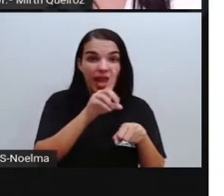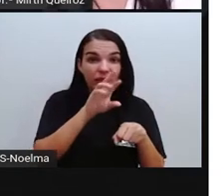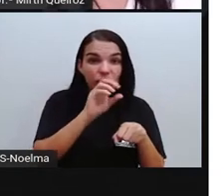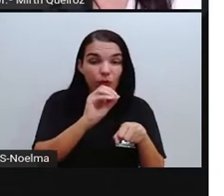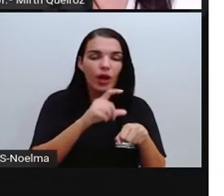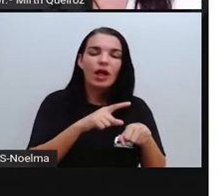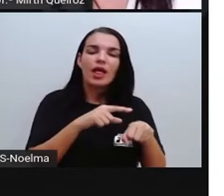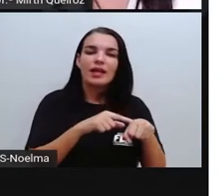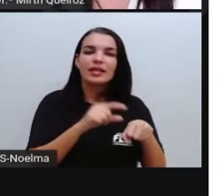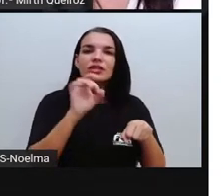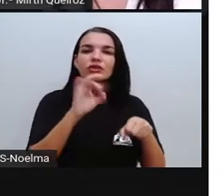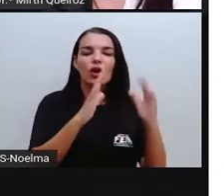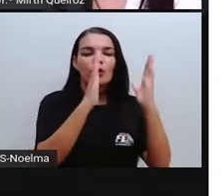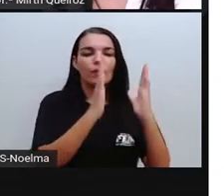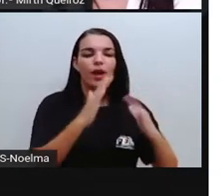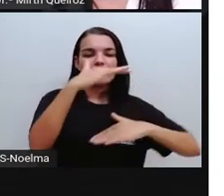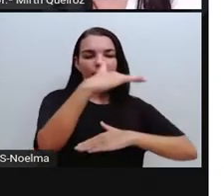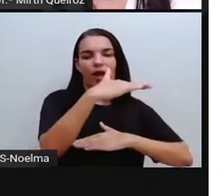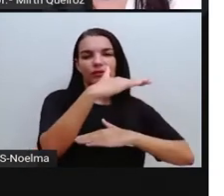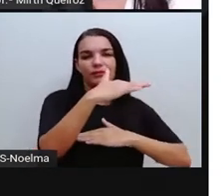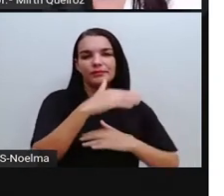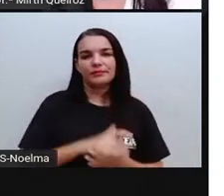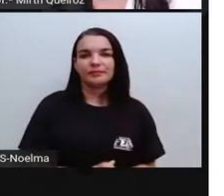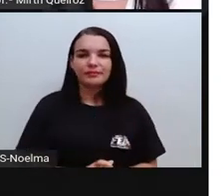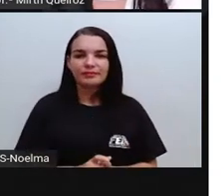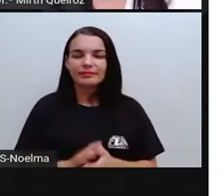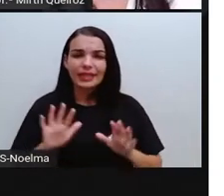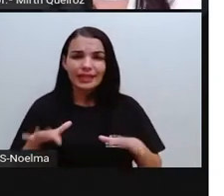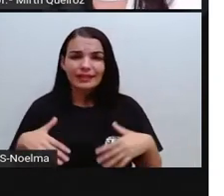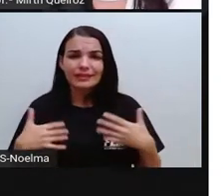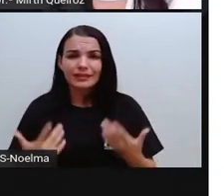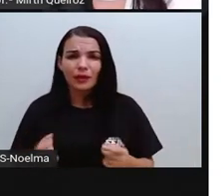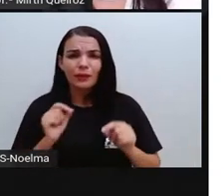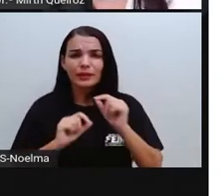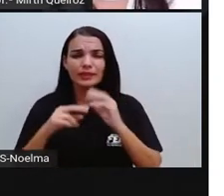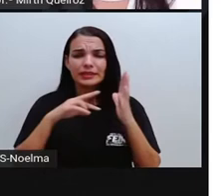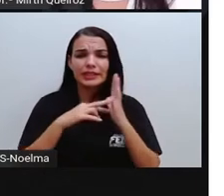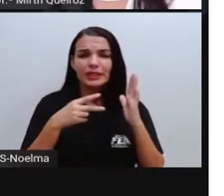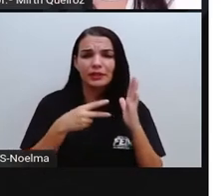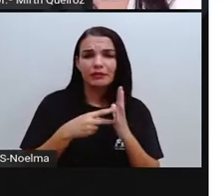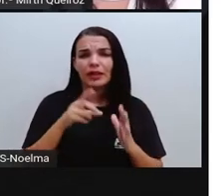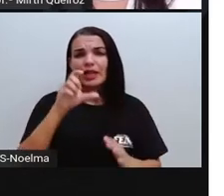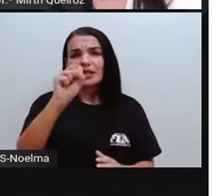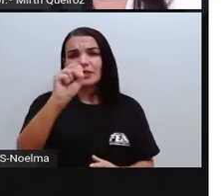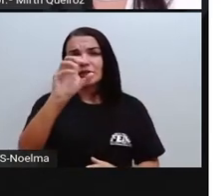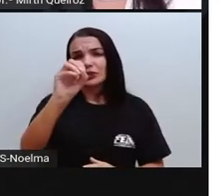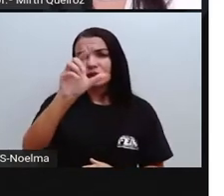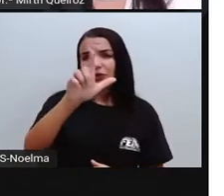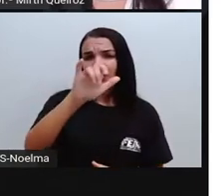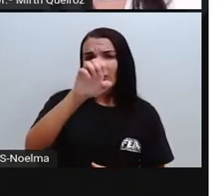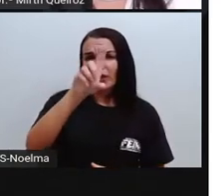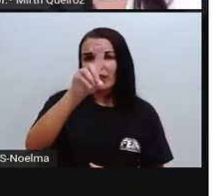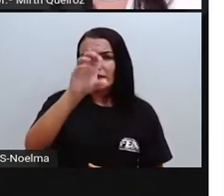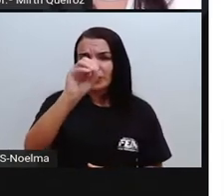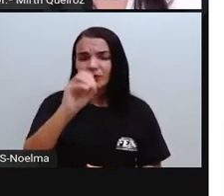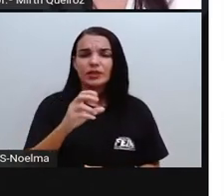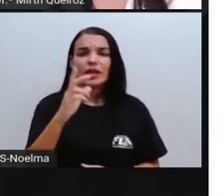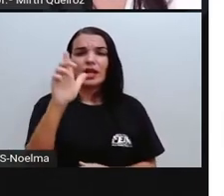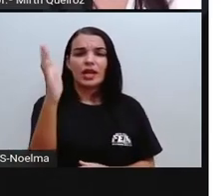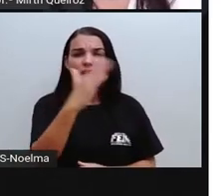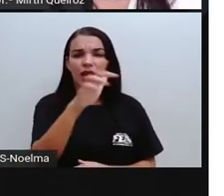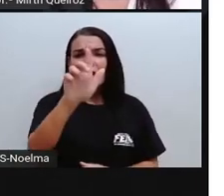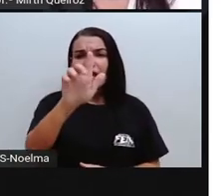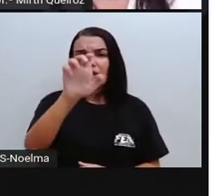redondo. Sólidos geométricos são figuras geométricas que possuem três dimensões, como eu disse para vocês.